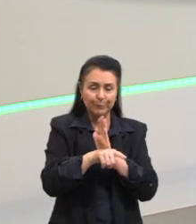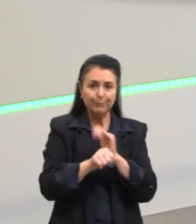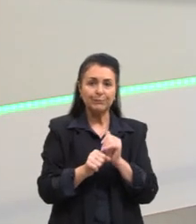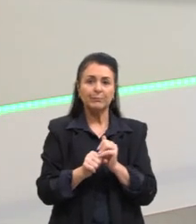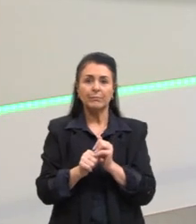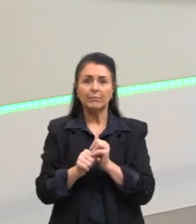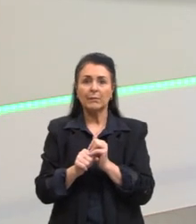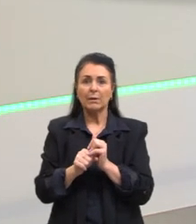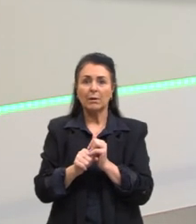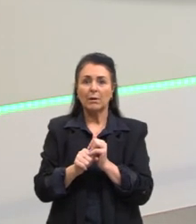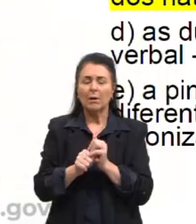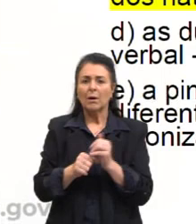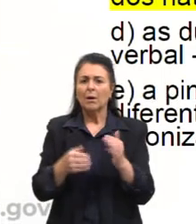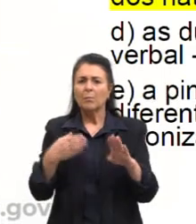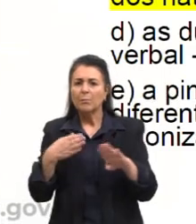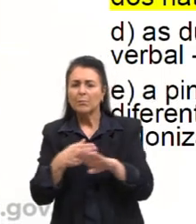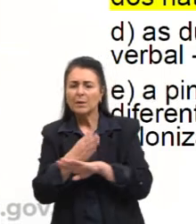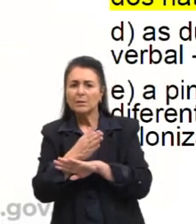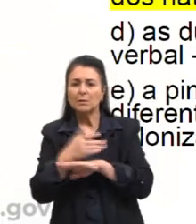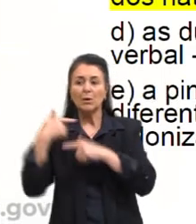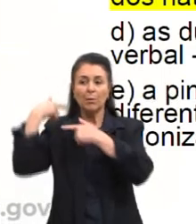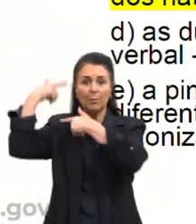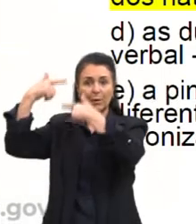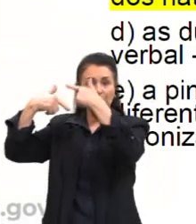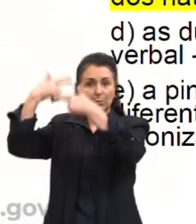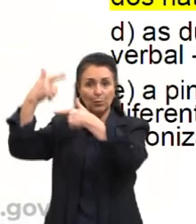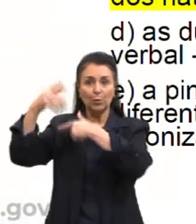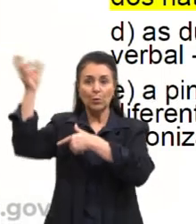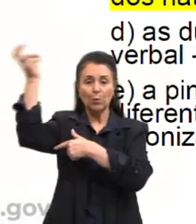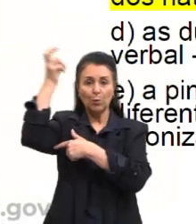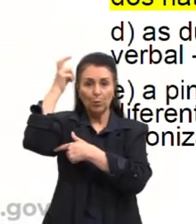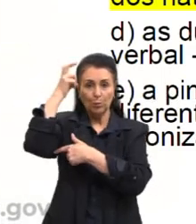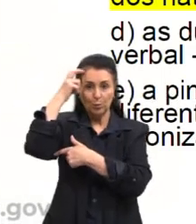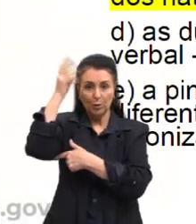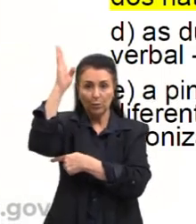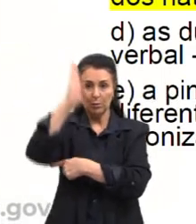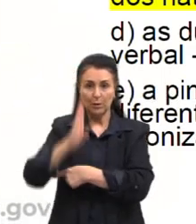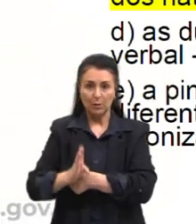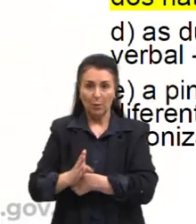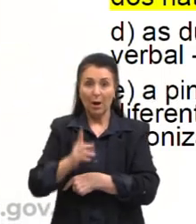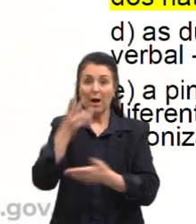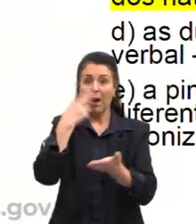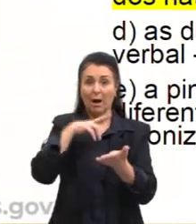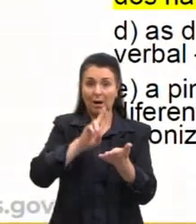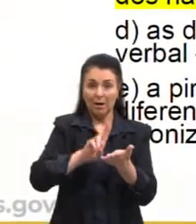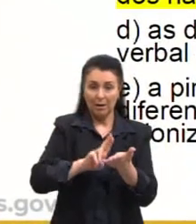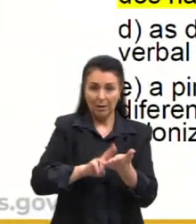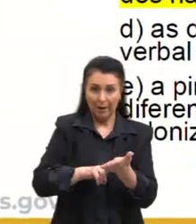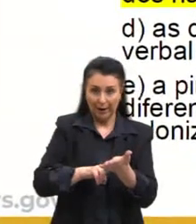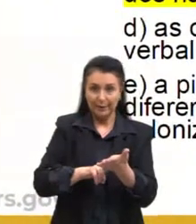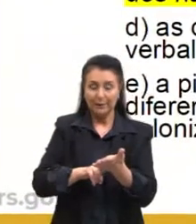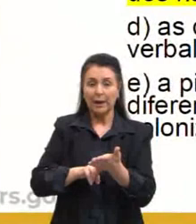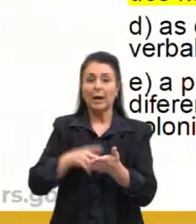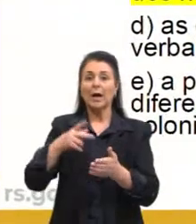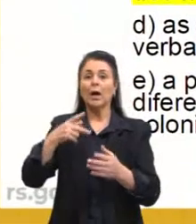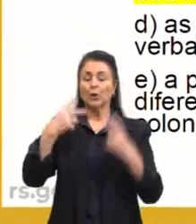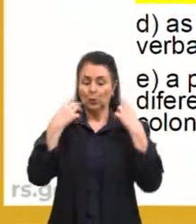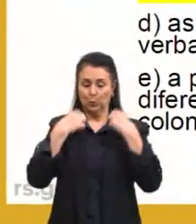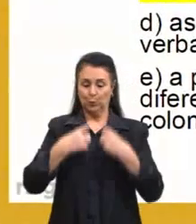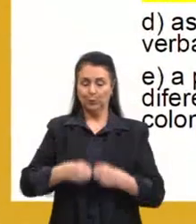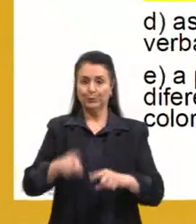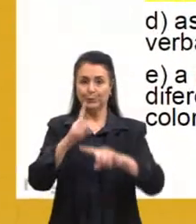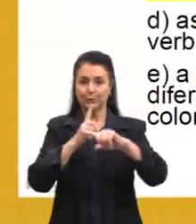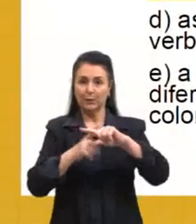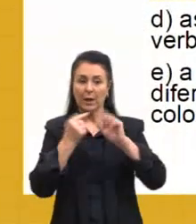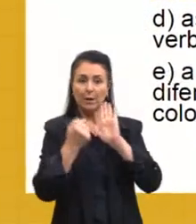Pertescentes ao patrimônio cultural brasileiro, a carta de Perovaz de Caminha e a obra de Portinari retratam a chegada dos